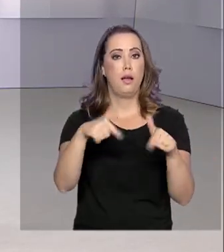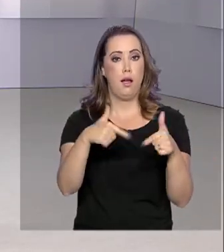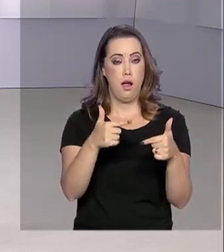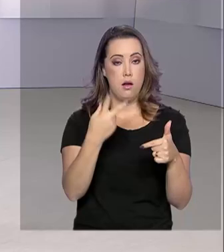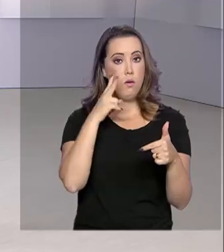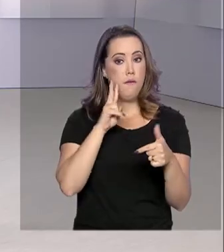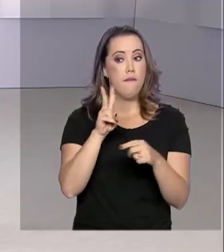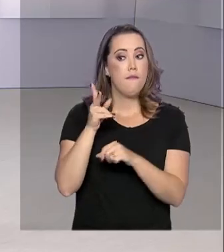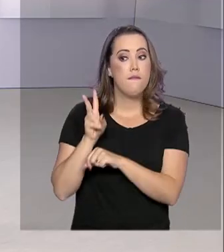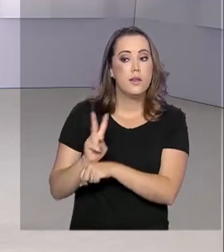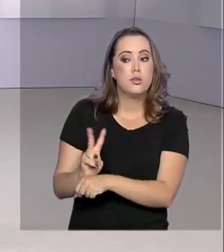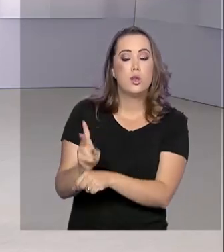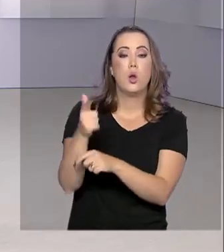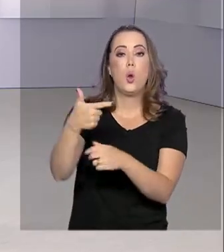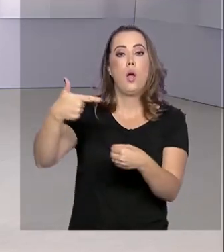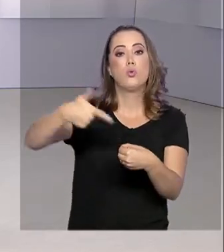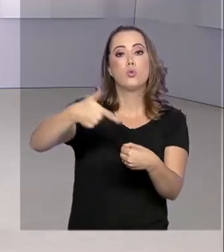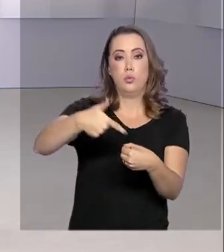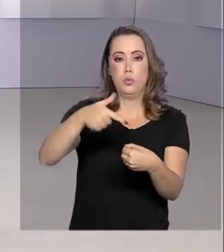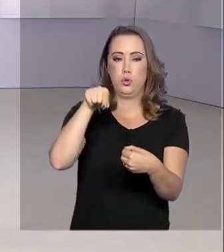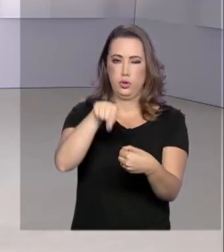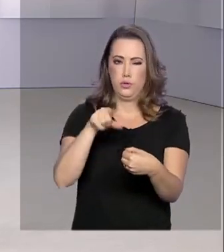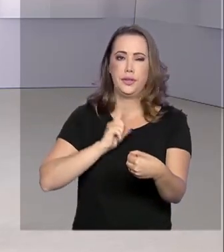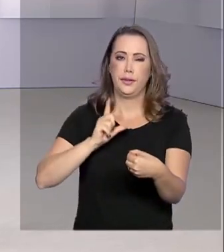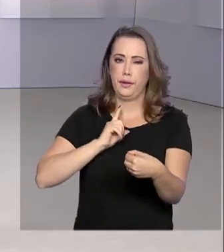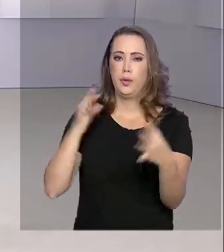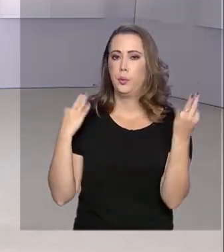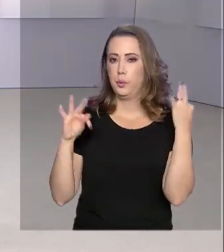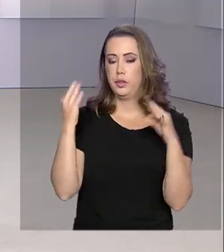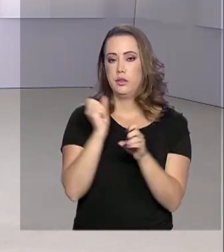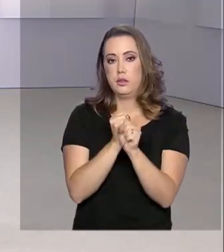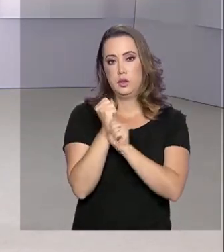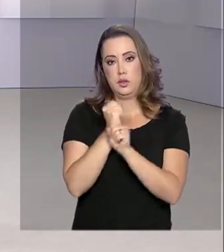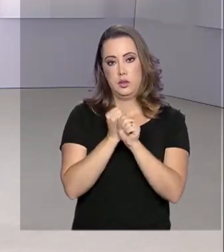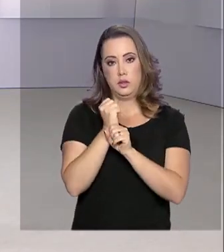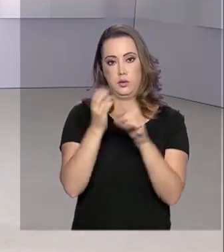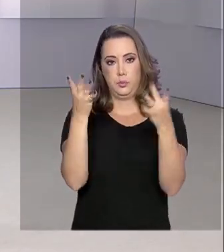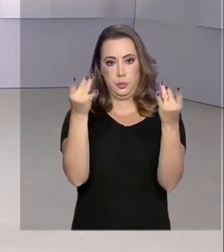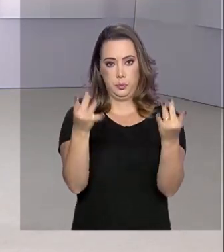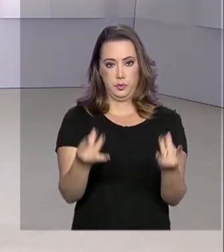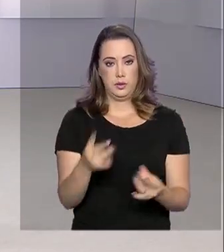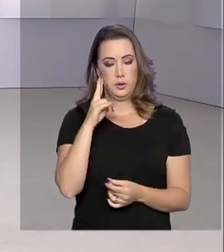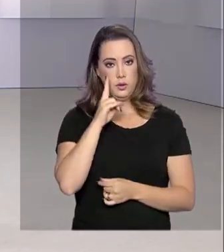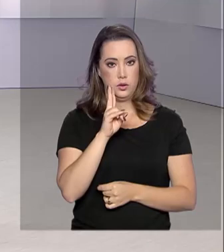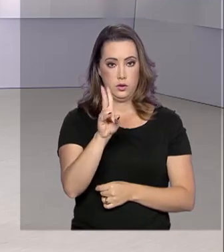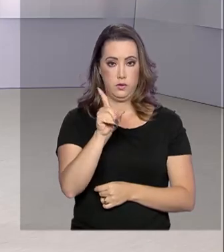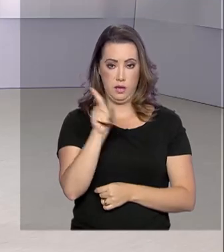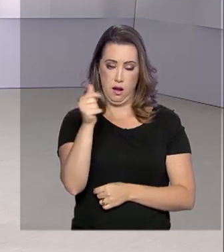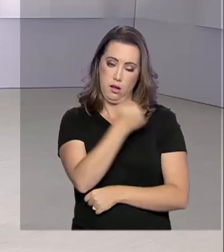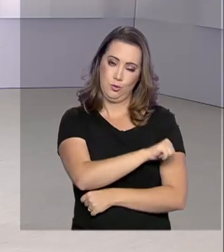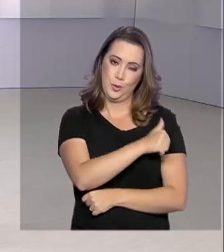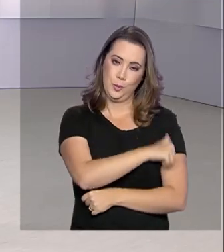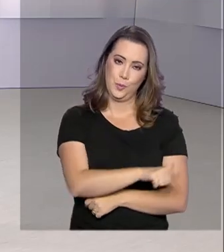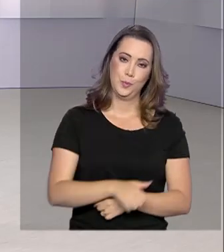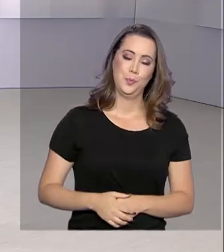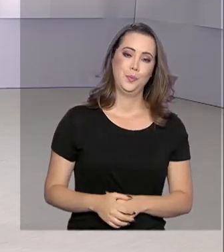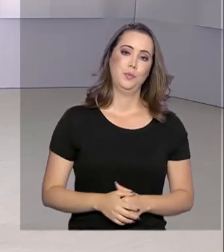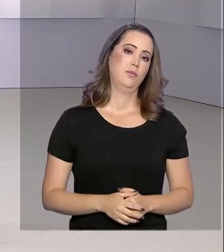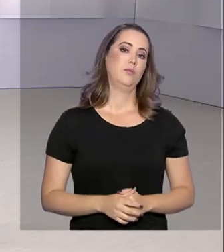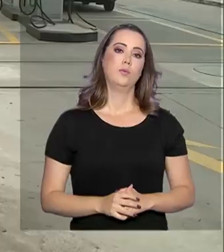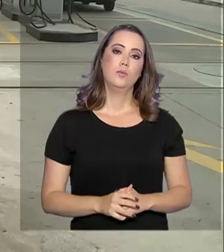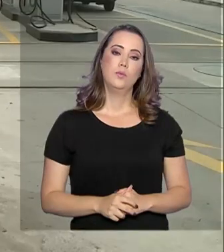com um grande número de turistas nesta época do ano. A repórter Priscila Terezo acompanhou esse trabalho em Copacabana, no Rio de Janeiro.